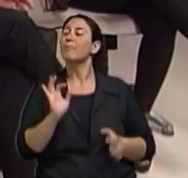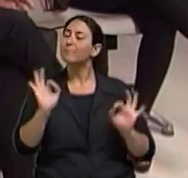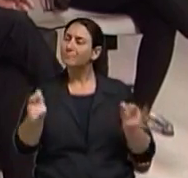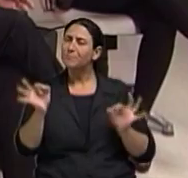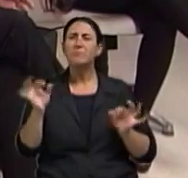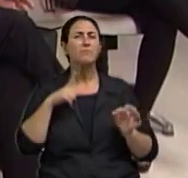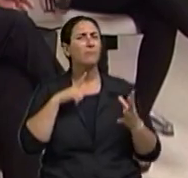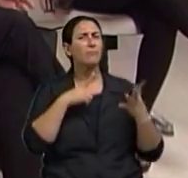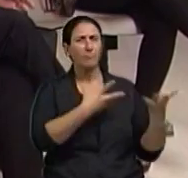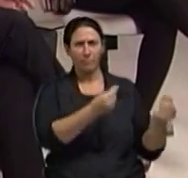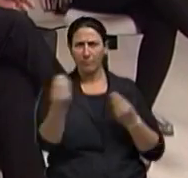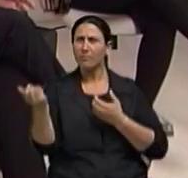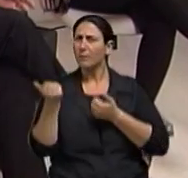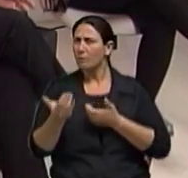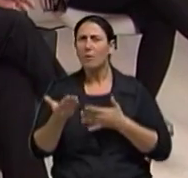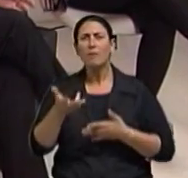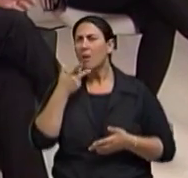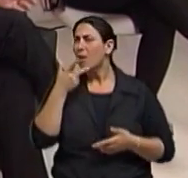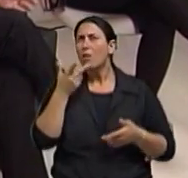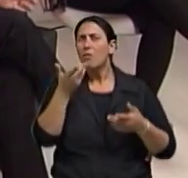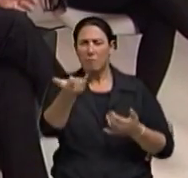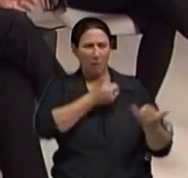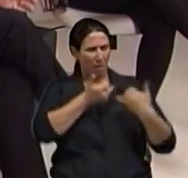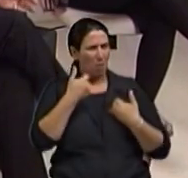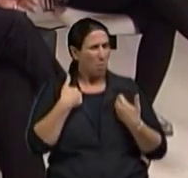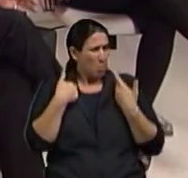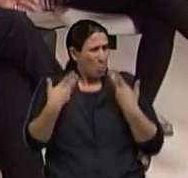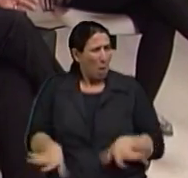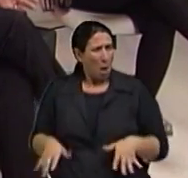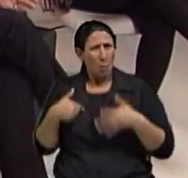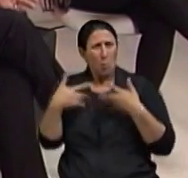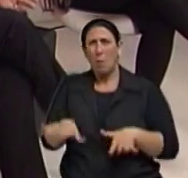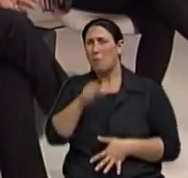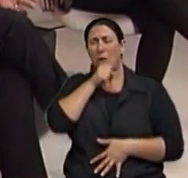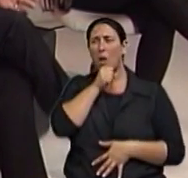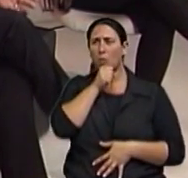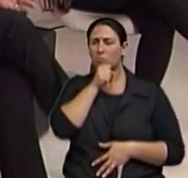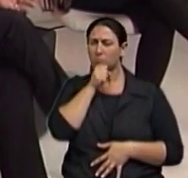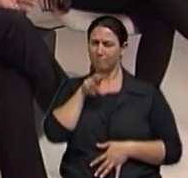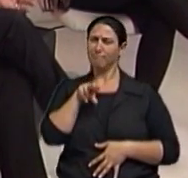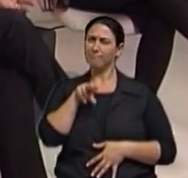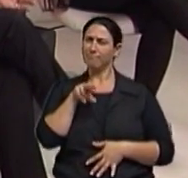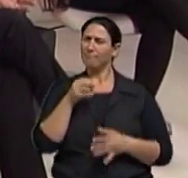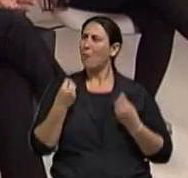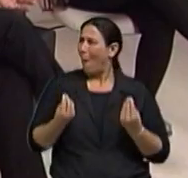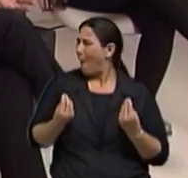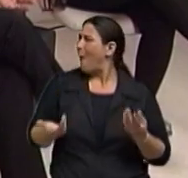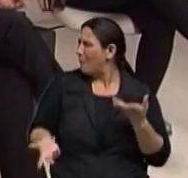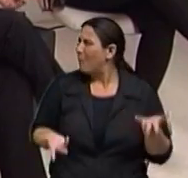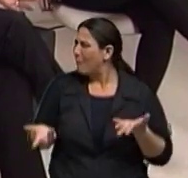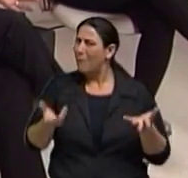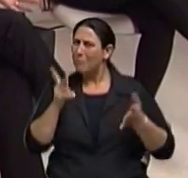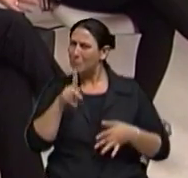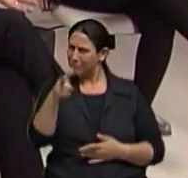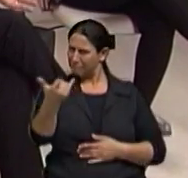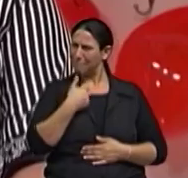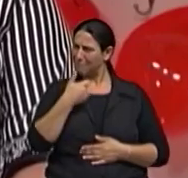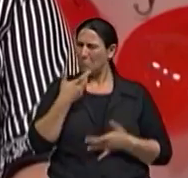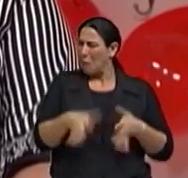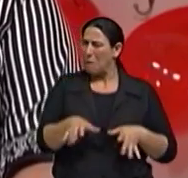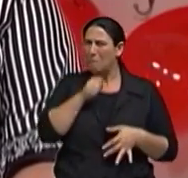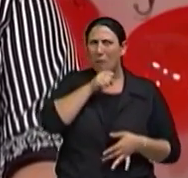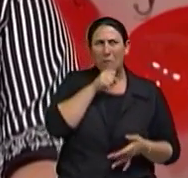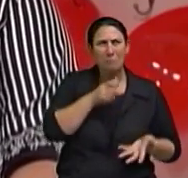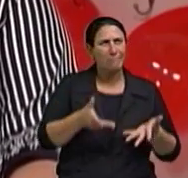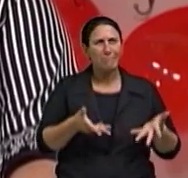jovens dizer assim, não, Isabela, eu não quero ficar velho. Eu disse, mas qual é a única forma de não ficar velho? Aí a pessoa se dá conta, mas como é que eu não vou